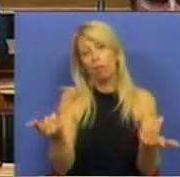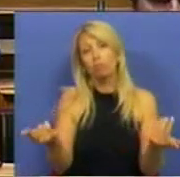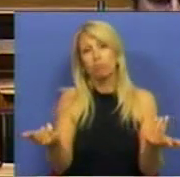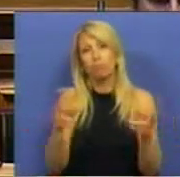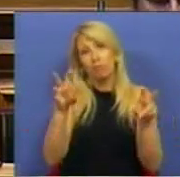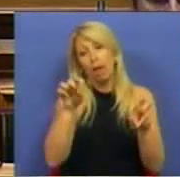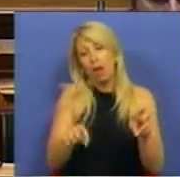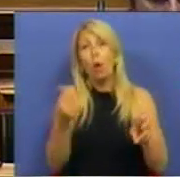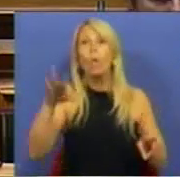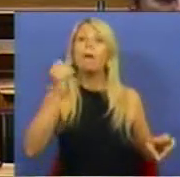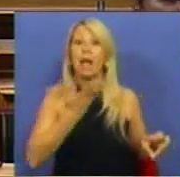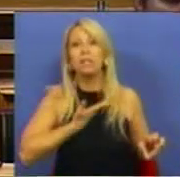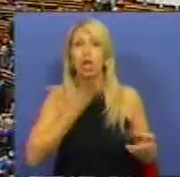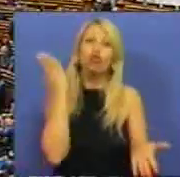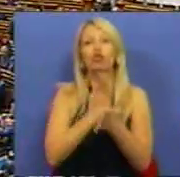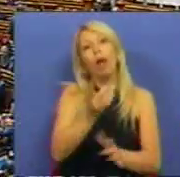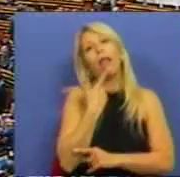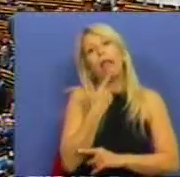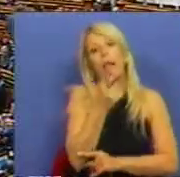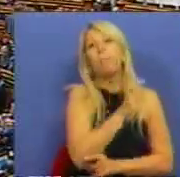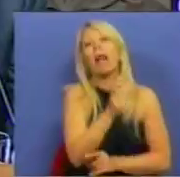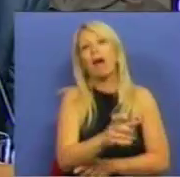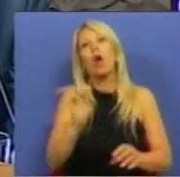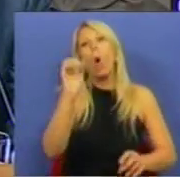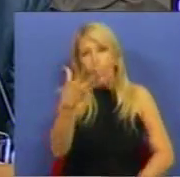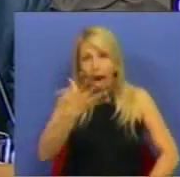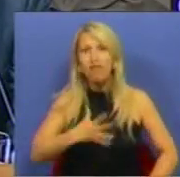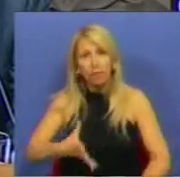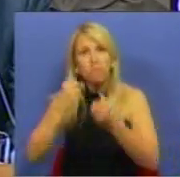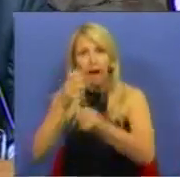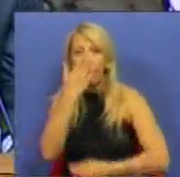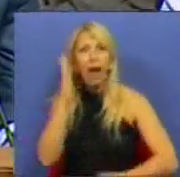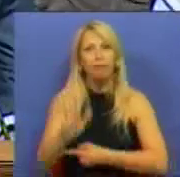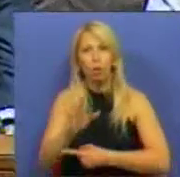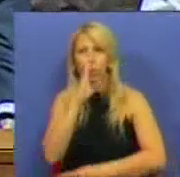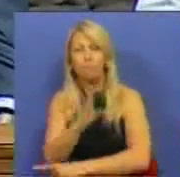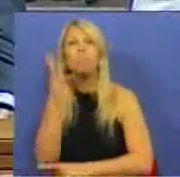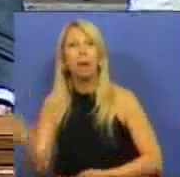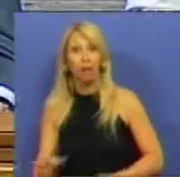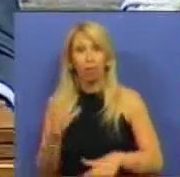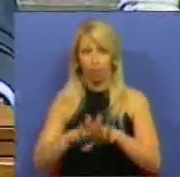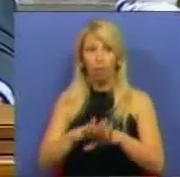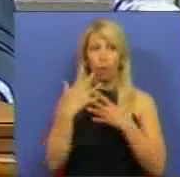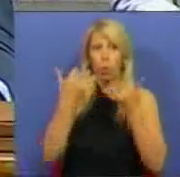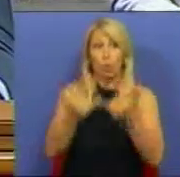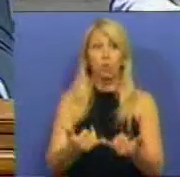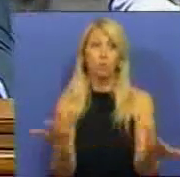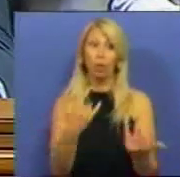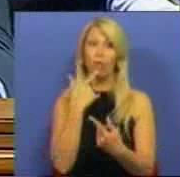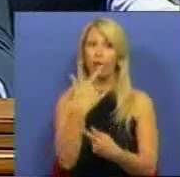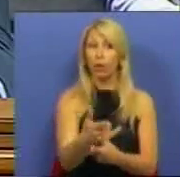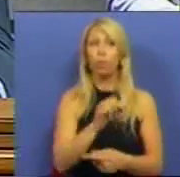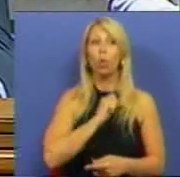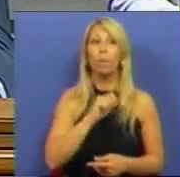não passará das palavras ou se tenciona passar aos atos, na sequência até do que foi dito aqui pela Sua Excelência e o Presidente da